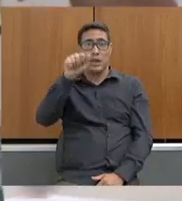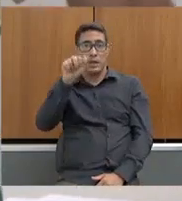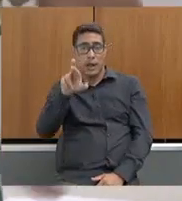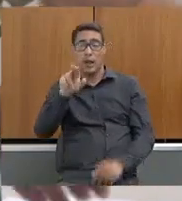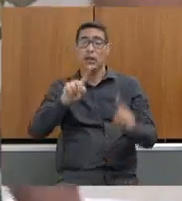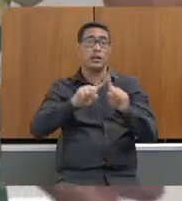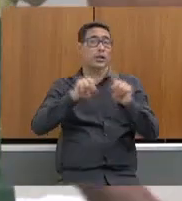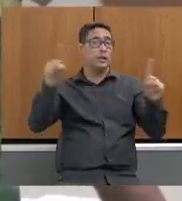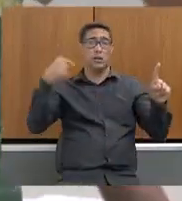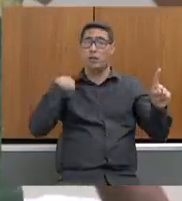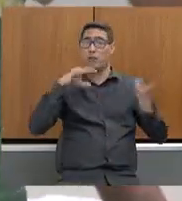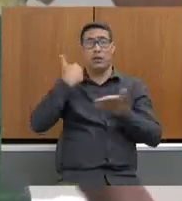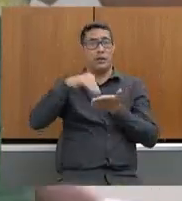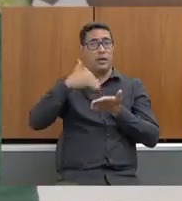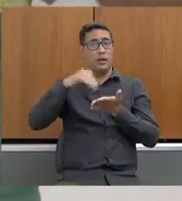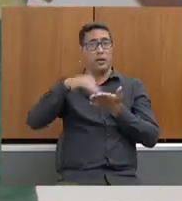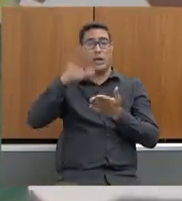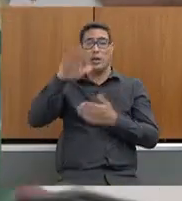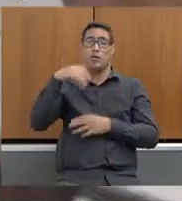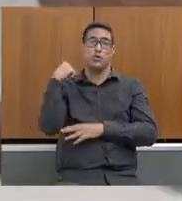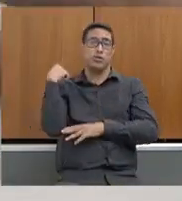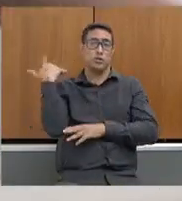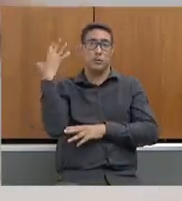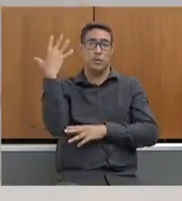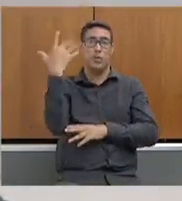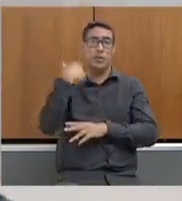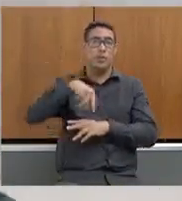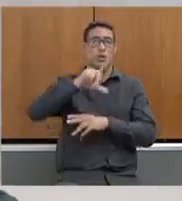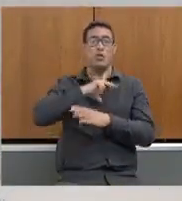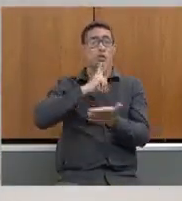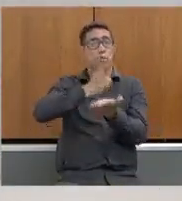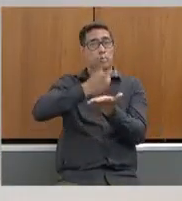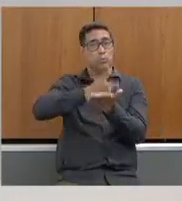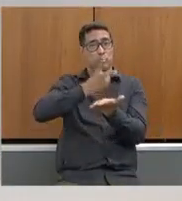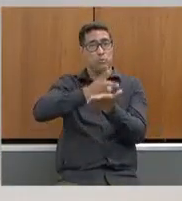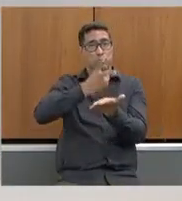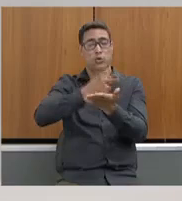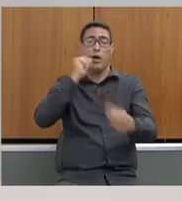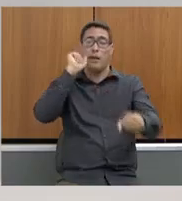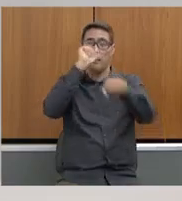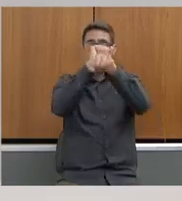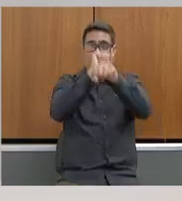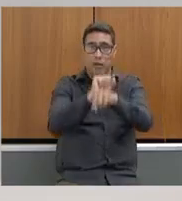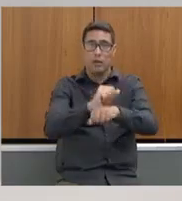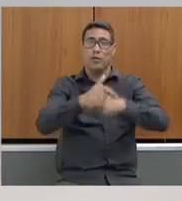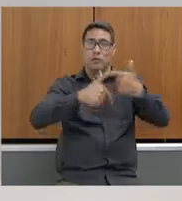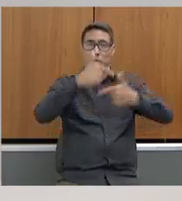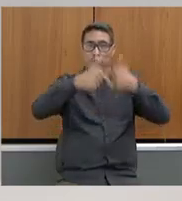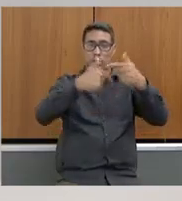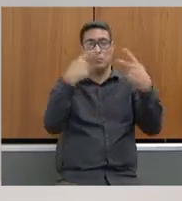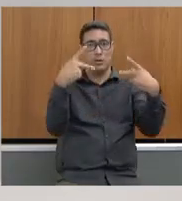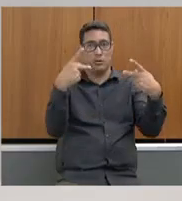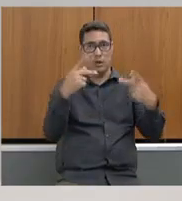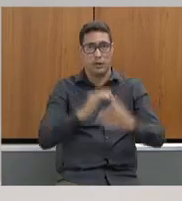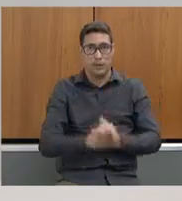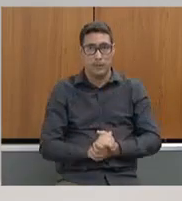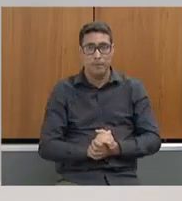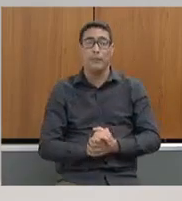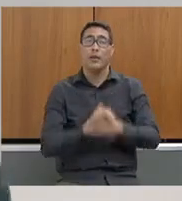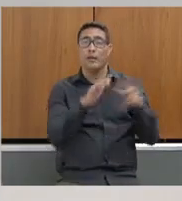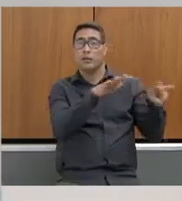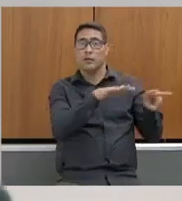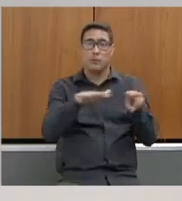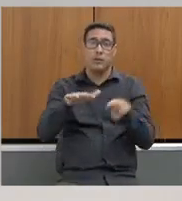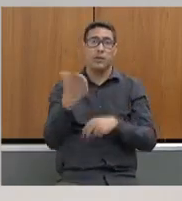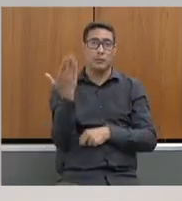decisão da Secretaria de Meio Ambiente que mantém a paralisação das atividades. Na semana passada, nós